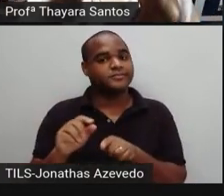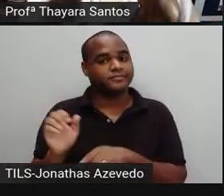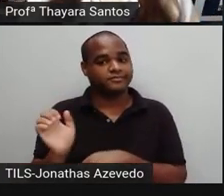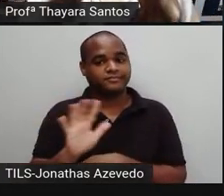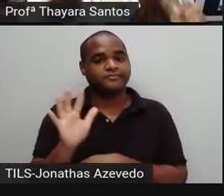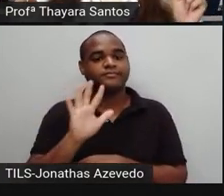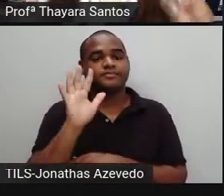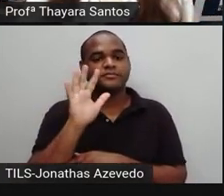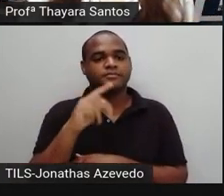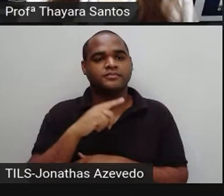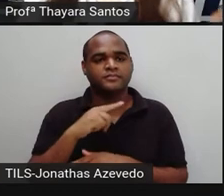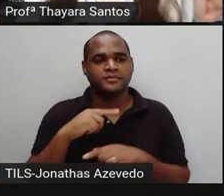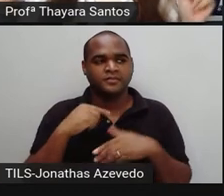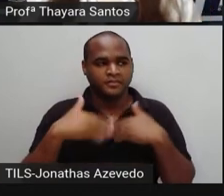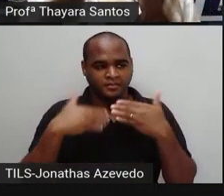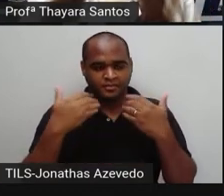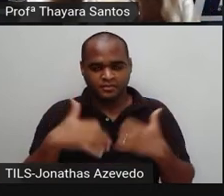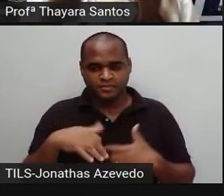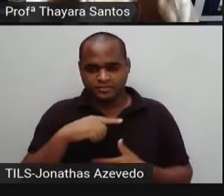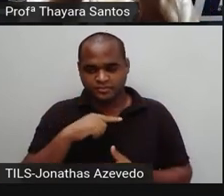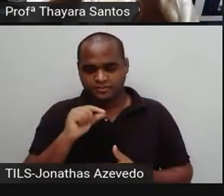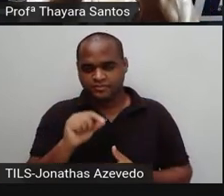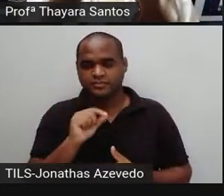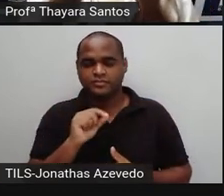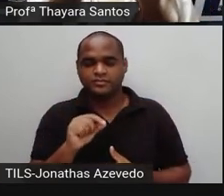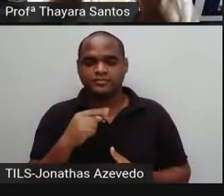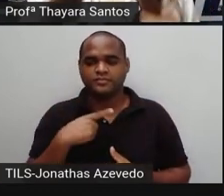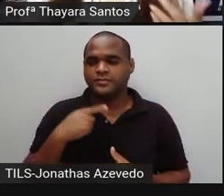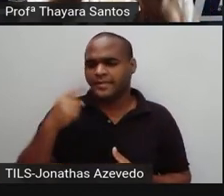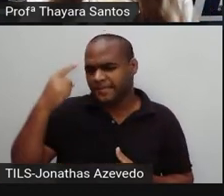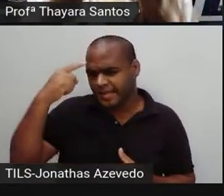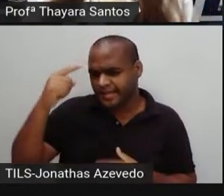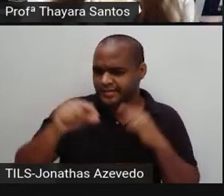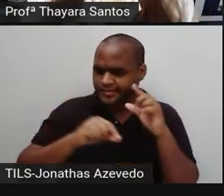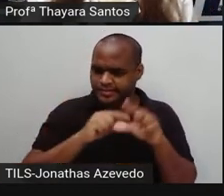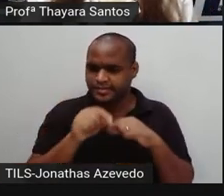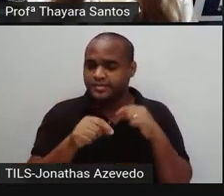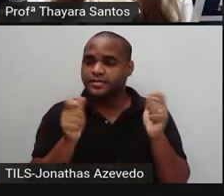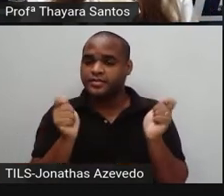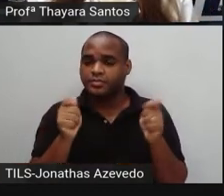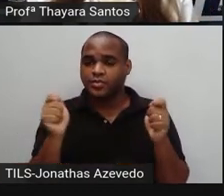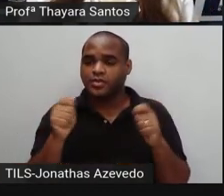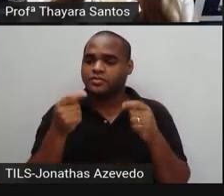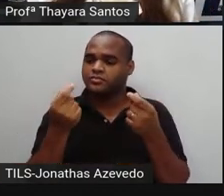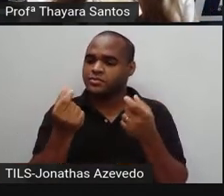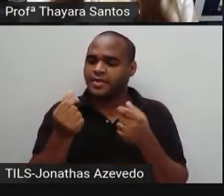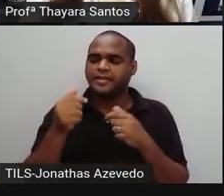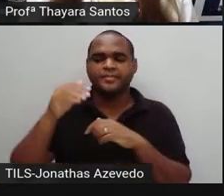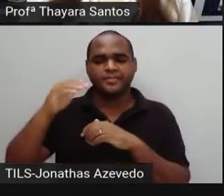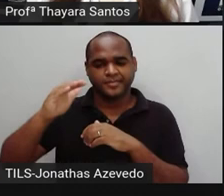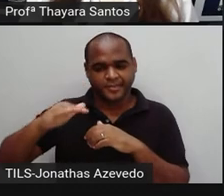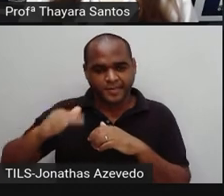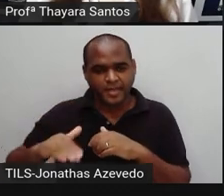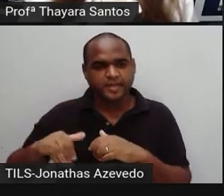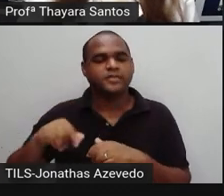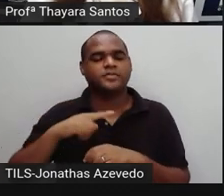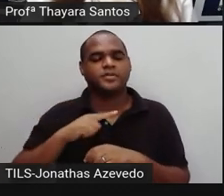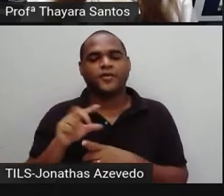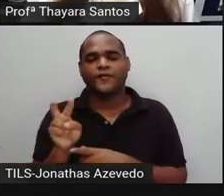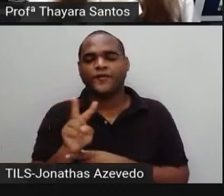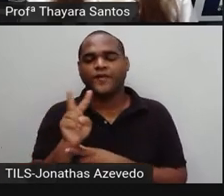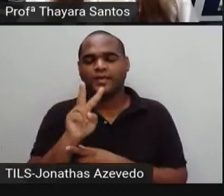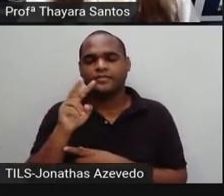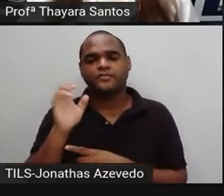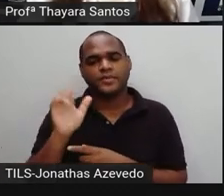se por acaso a gente passar a dar preferência a essas marcas, pode ser que a gente acabe barateando esse valor